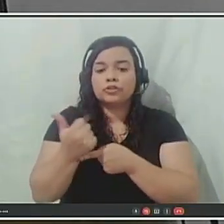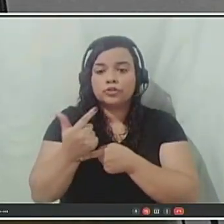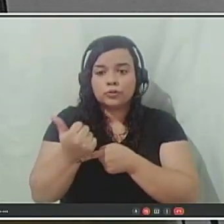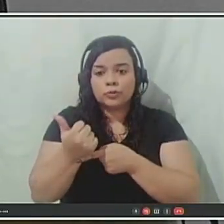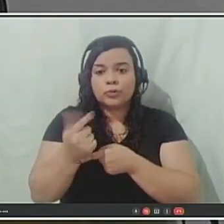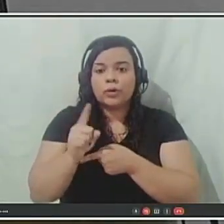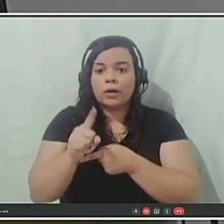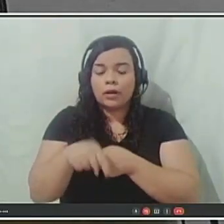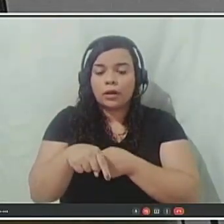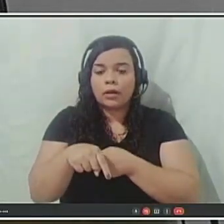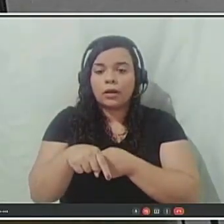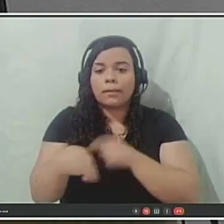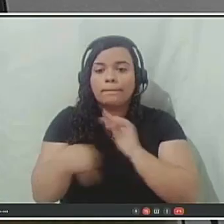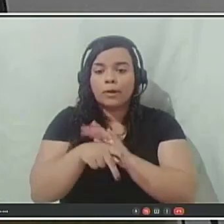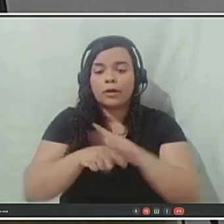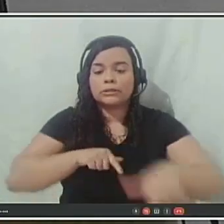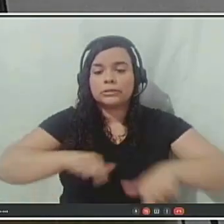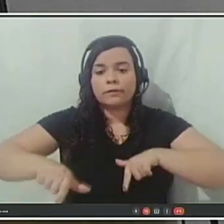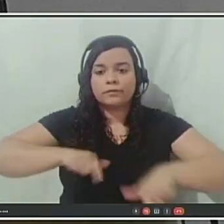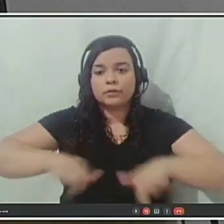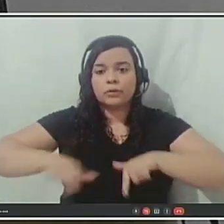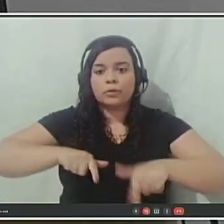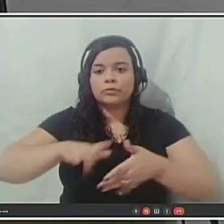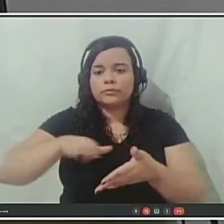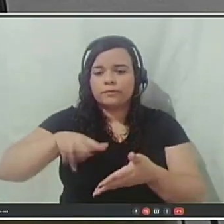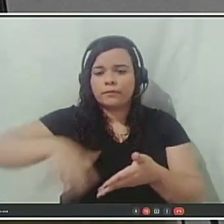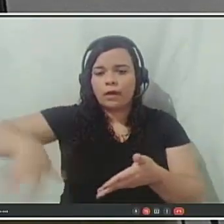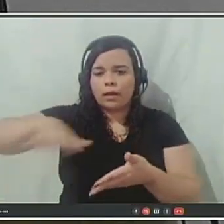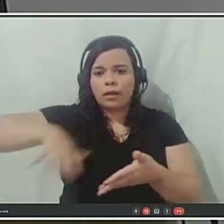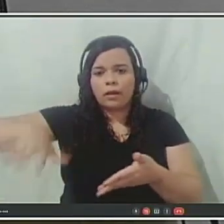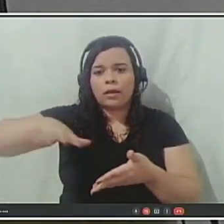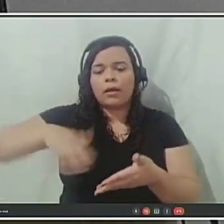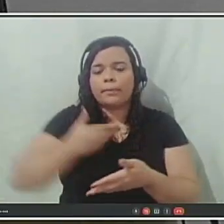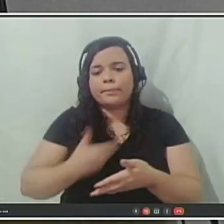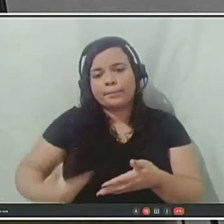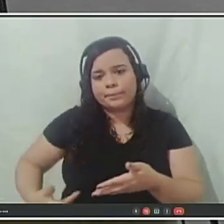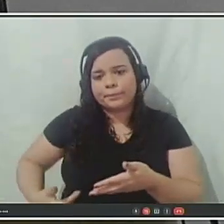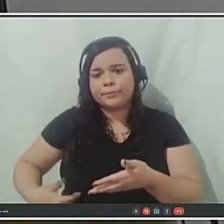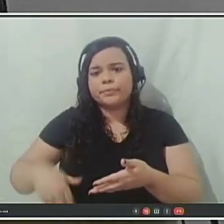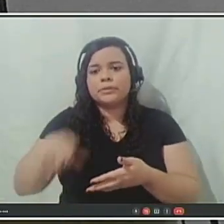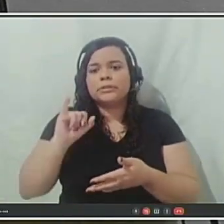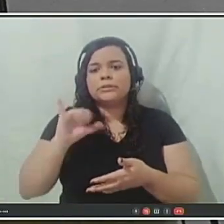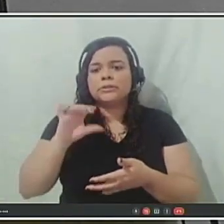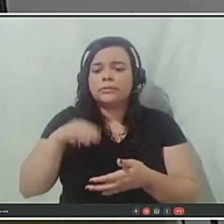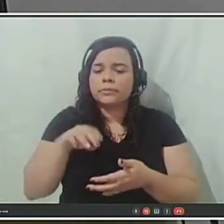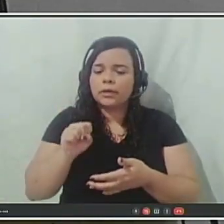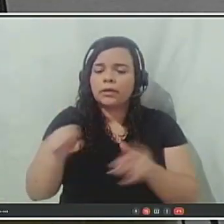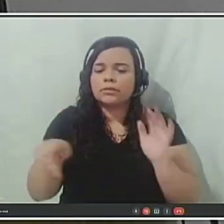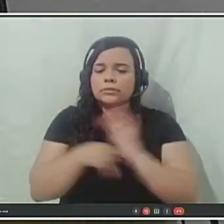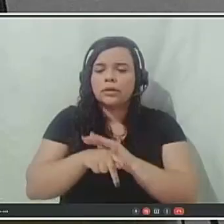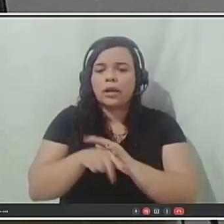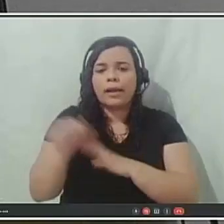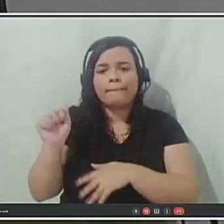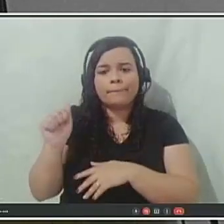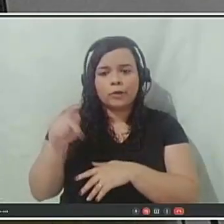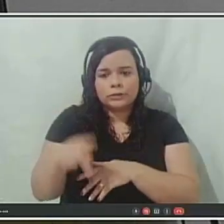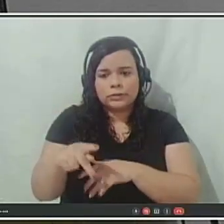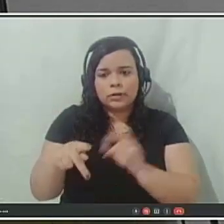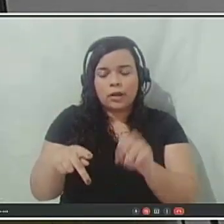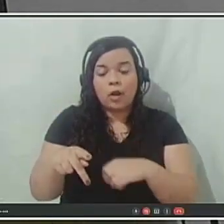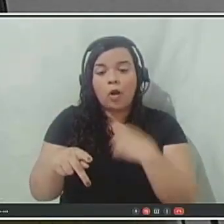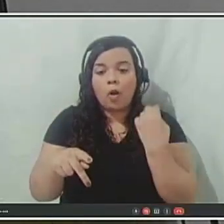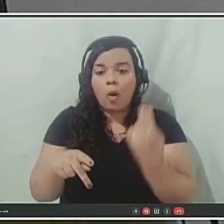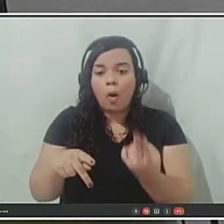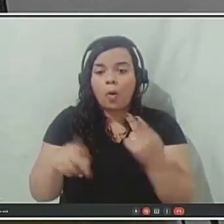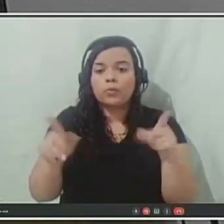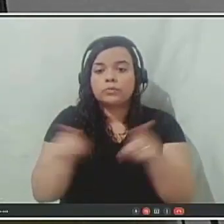servidores que ingressam no serviço público e têm um tempo de INSS, e aqui são aposentados, o FUNPREV tem que